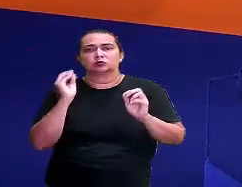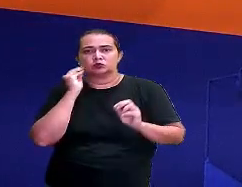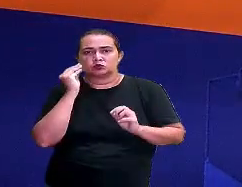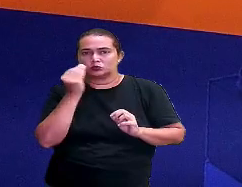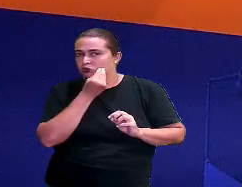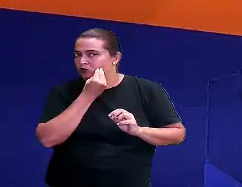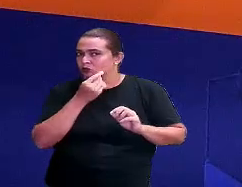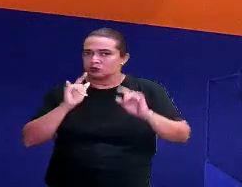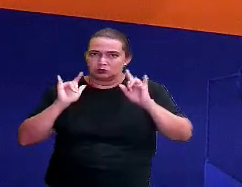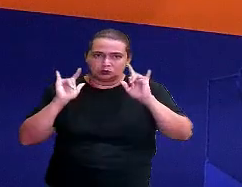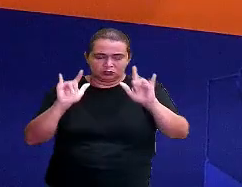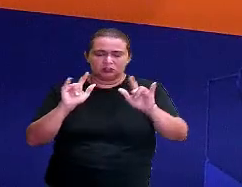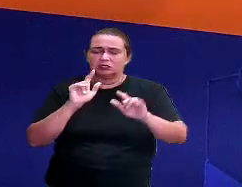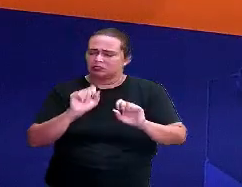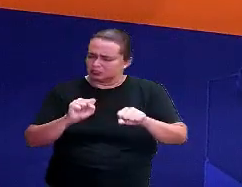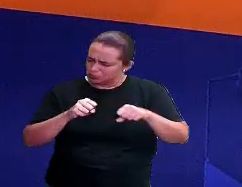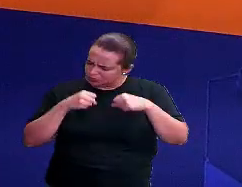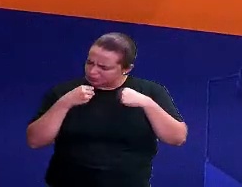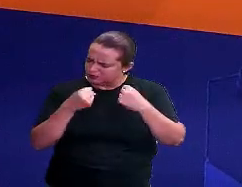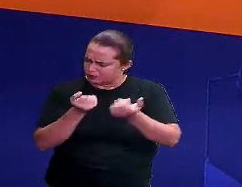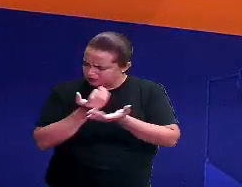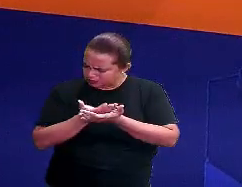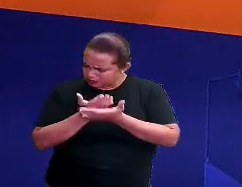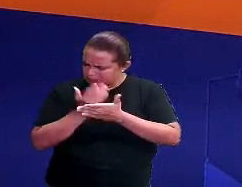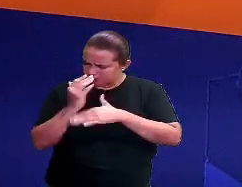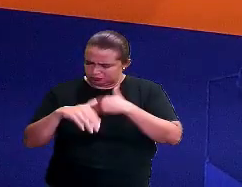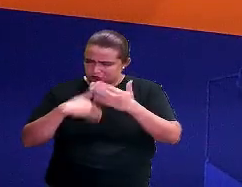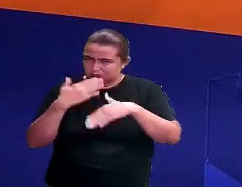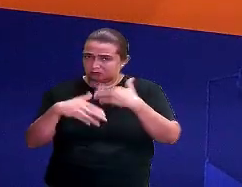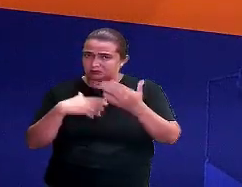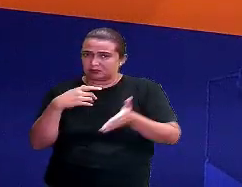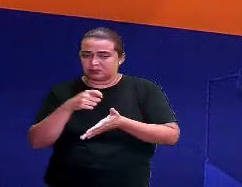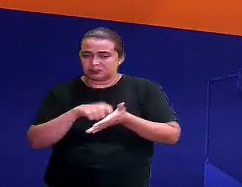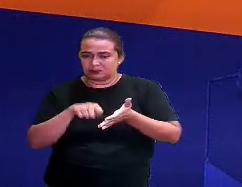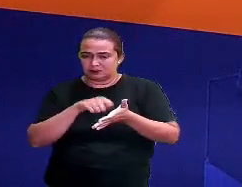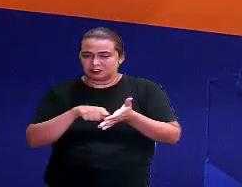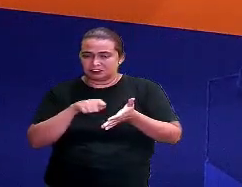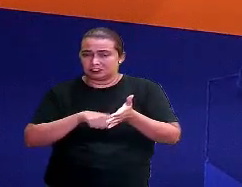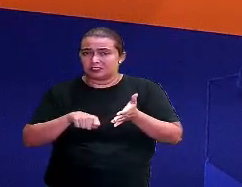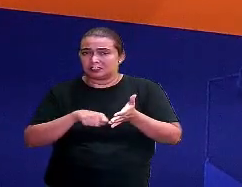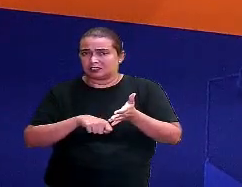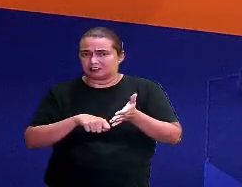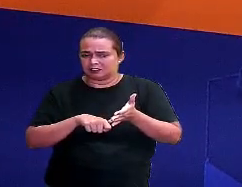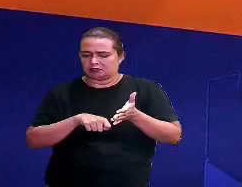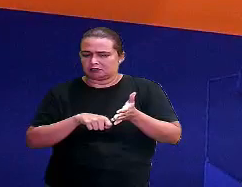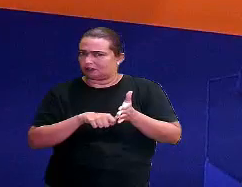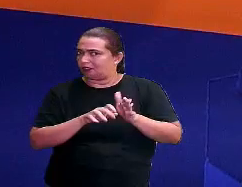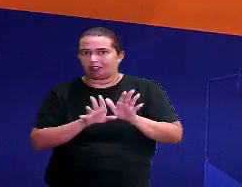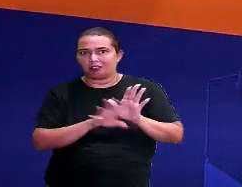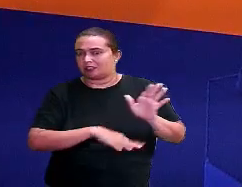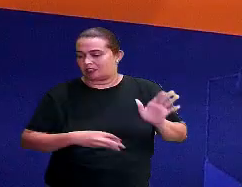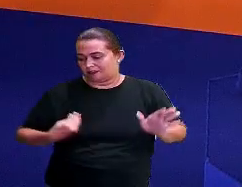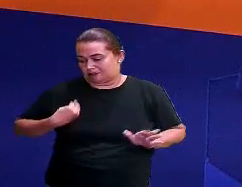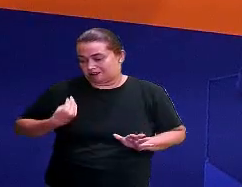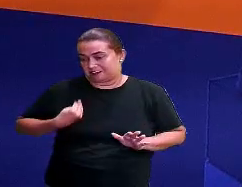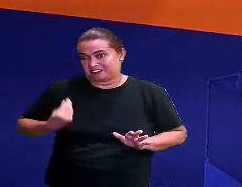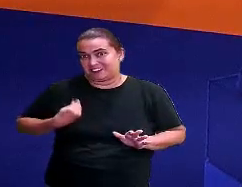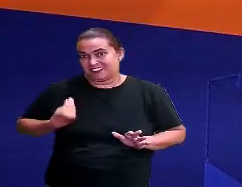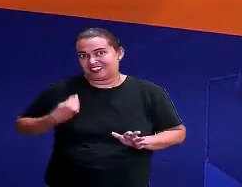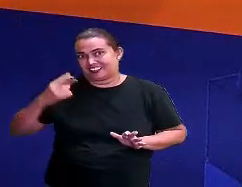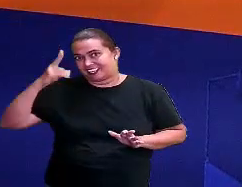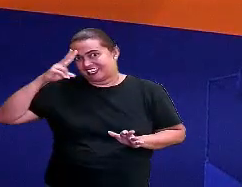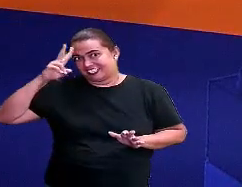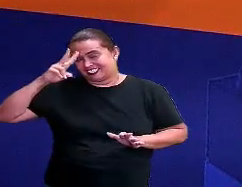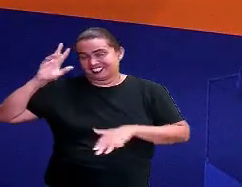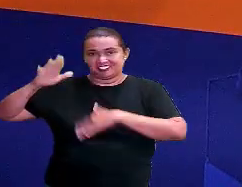Continua estudando, continua crescendo, se desenvolvendo e escrevendo uma linda história na sua vida. E agora vamos aprender mais